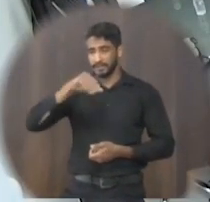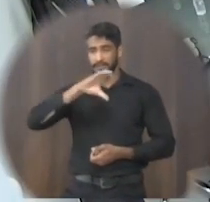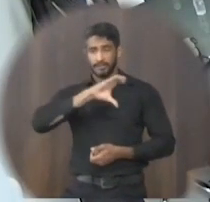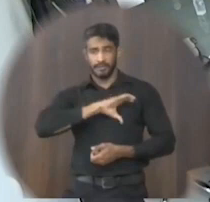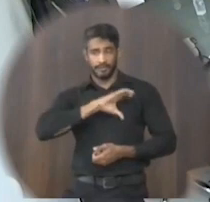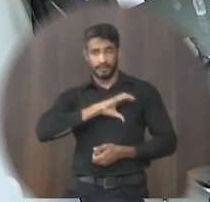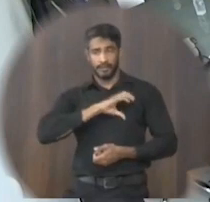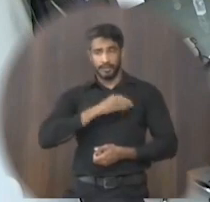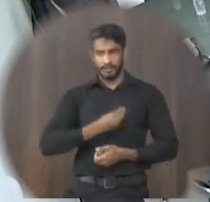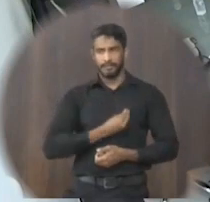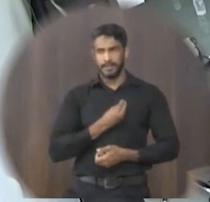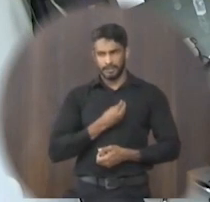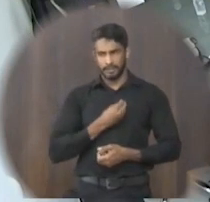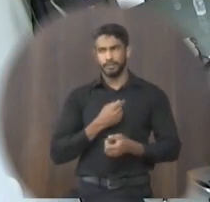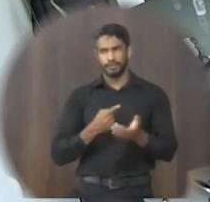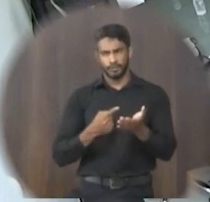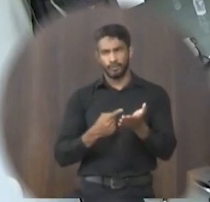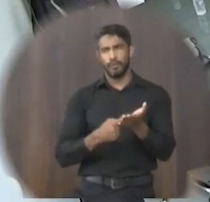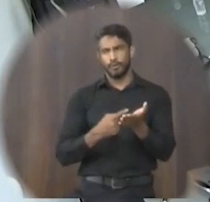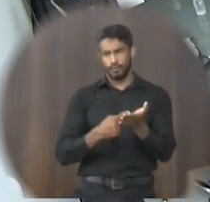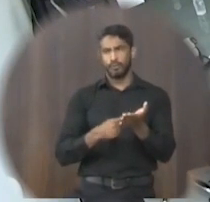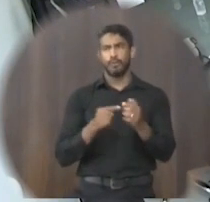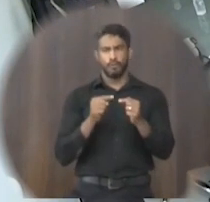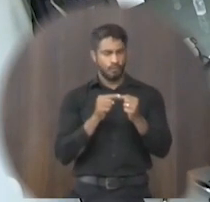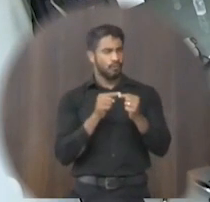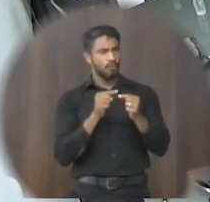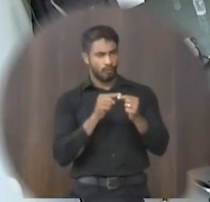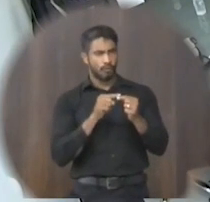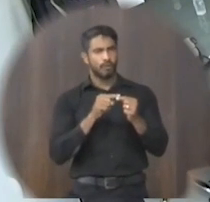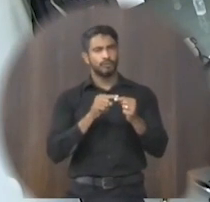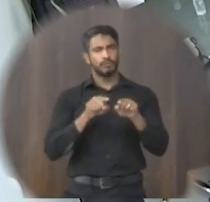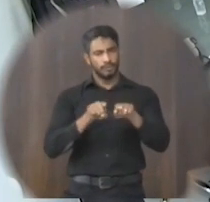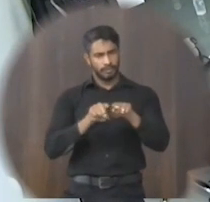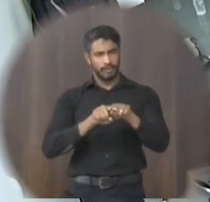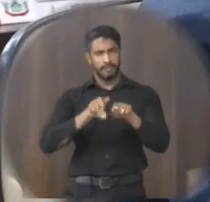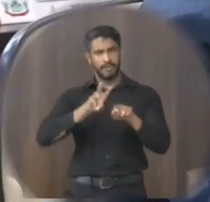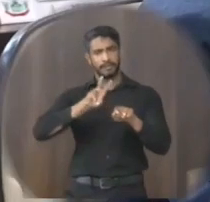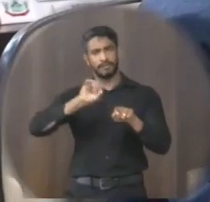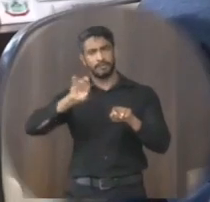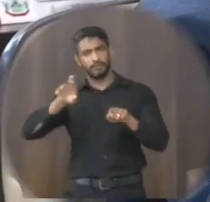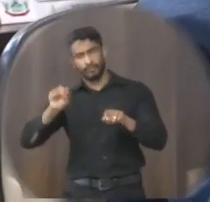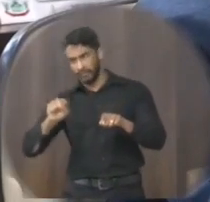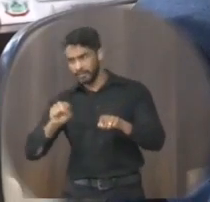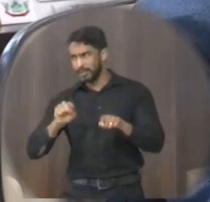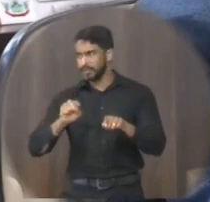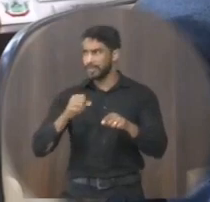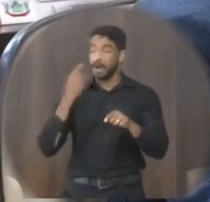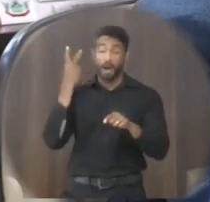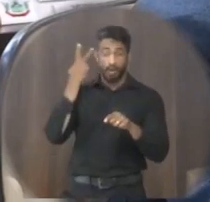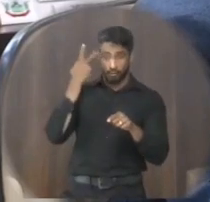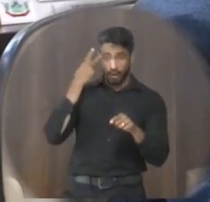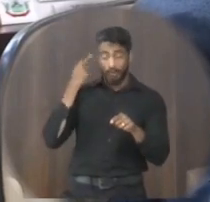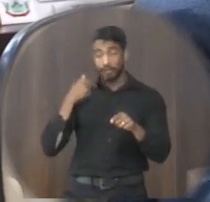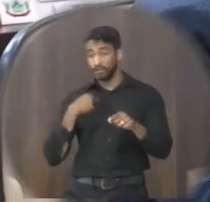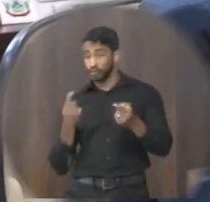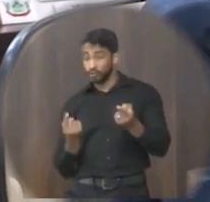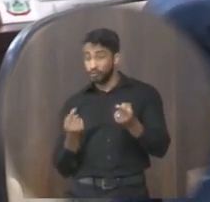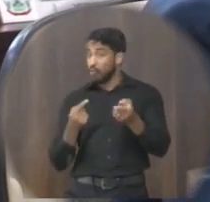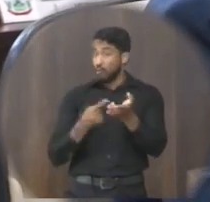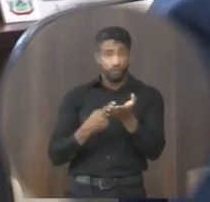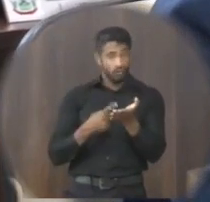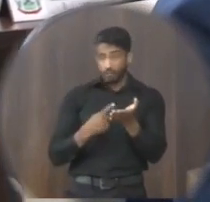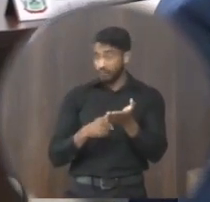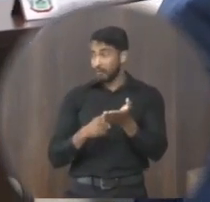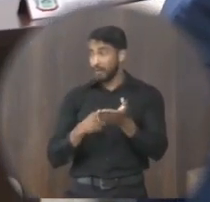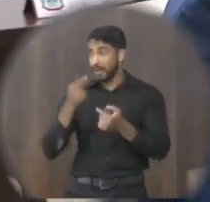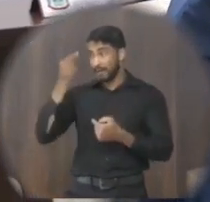eu concordo em partes com o o o Iris falou e o Valdeir é normal a gente discordar de algumas coisas eu